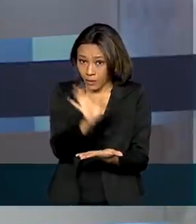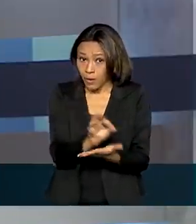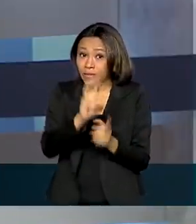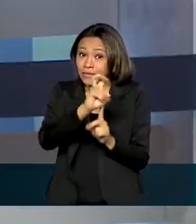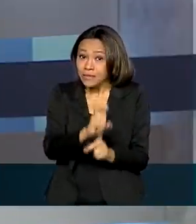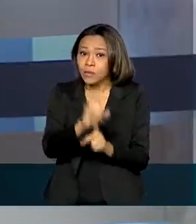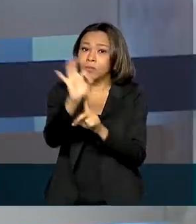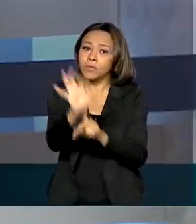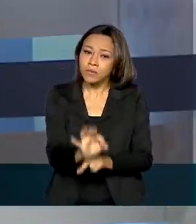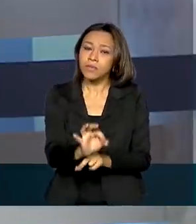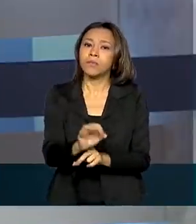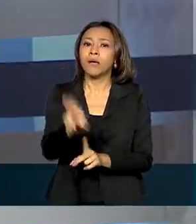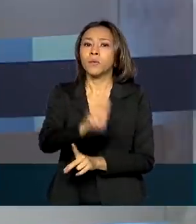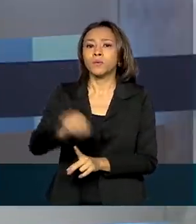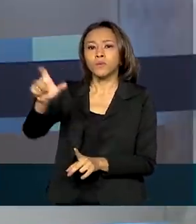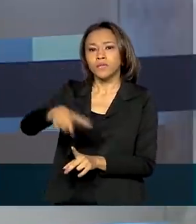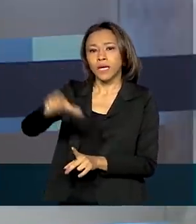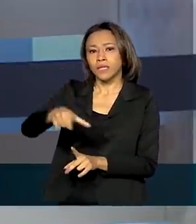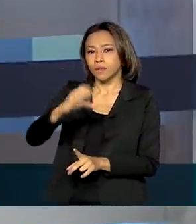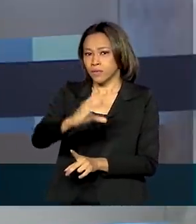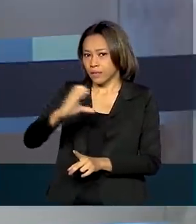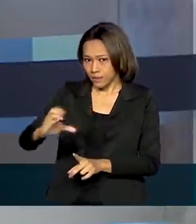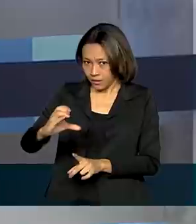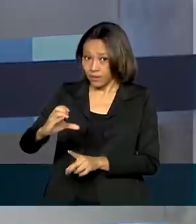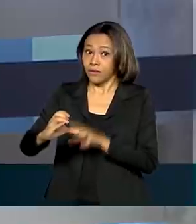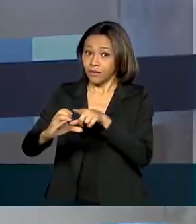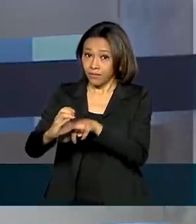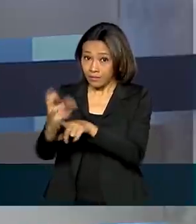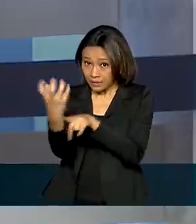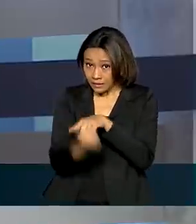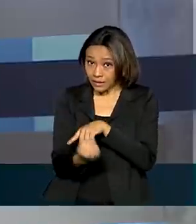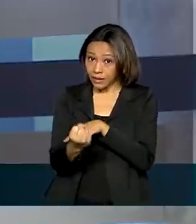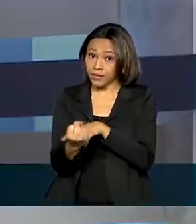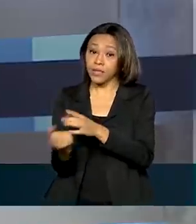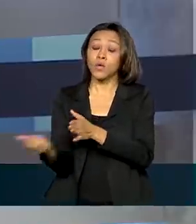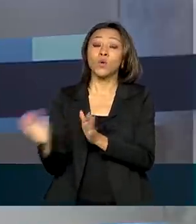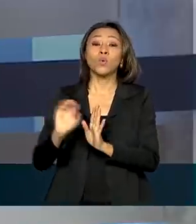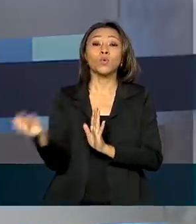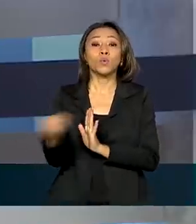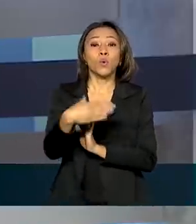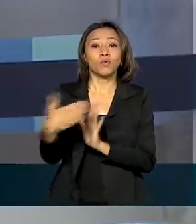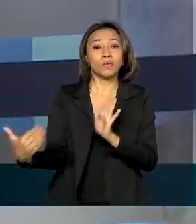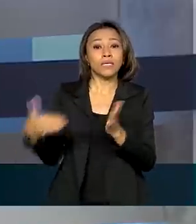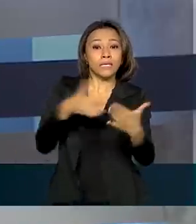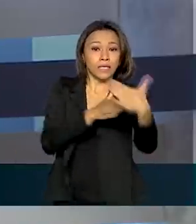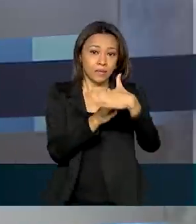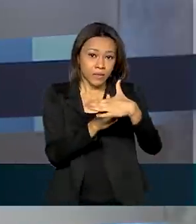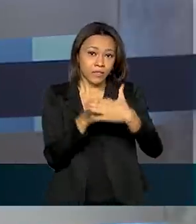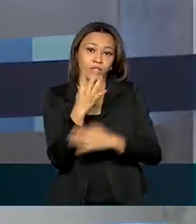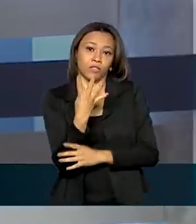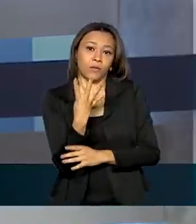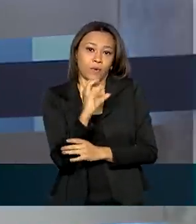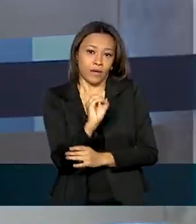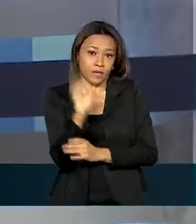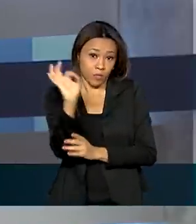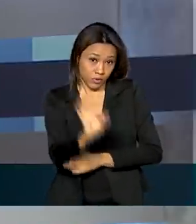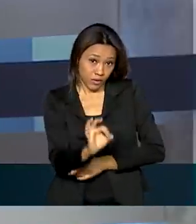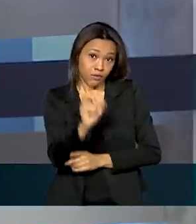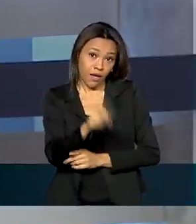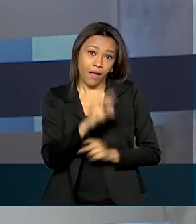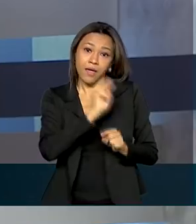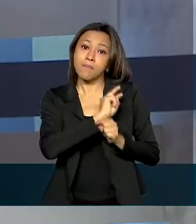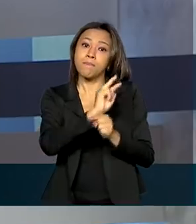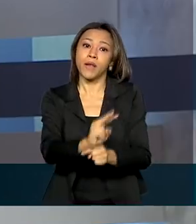% para uso de cartão de crédito na modalidade saque. O novo limite de 40% valerá para empréstimos concedidos